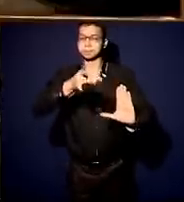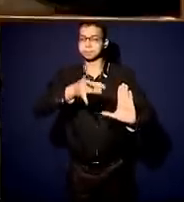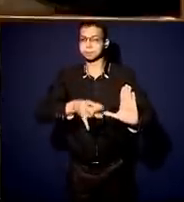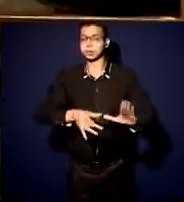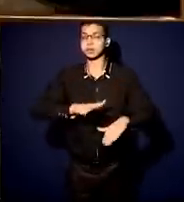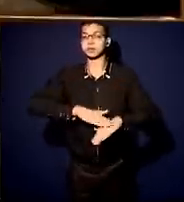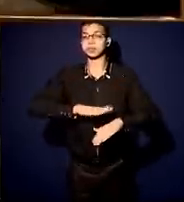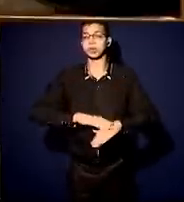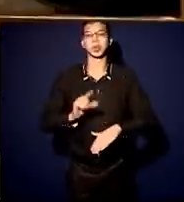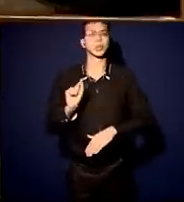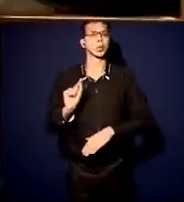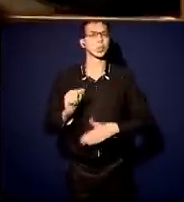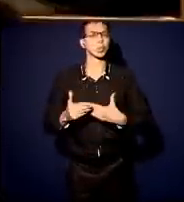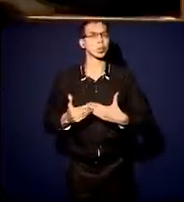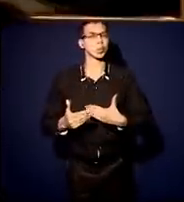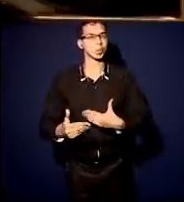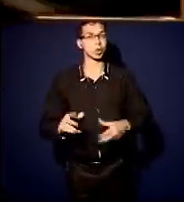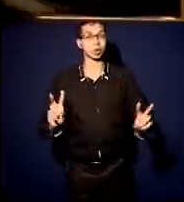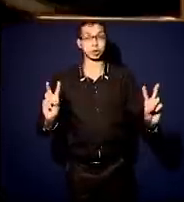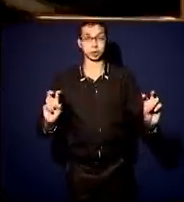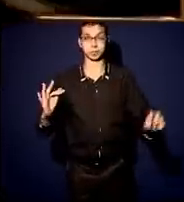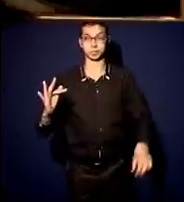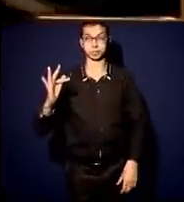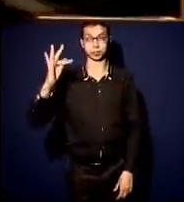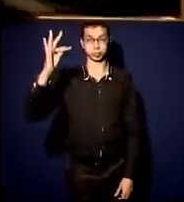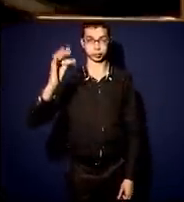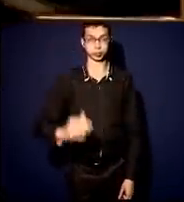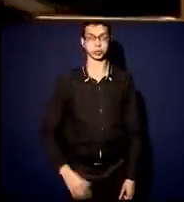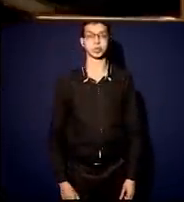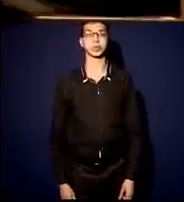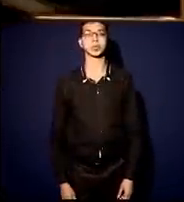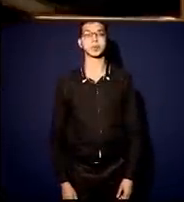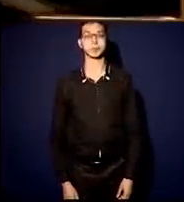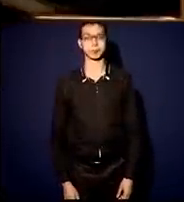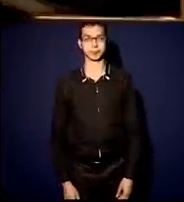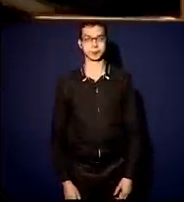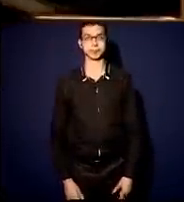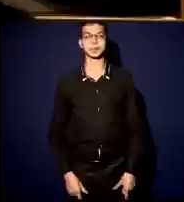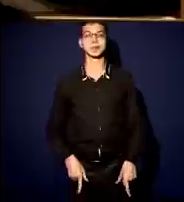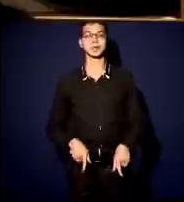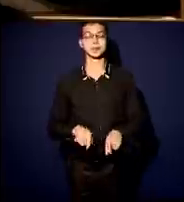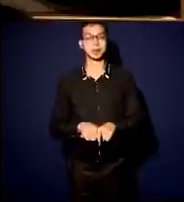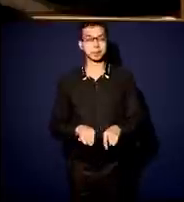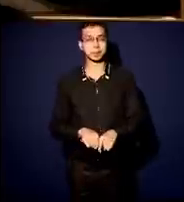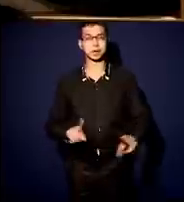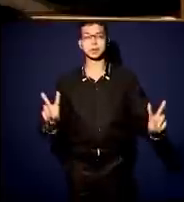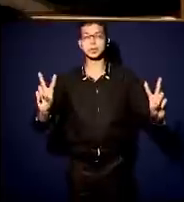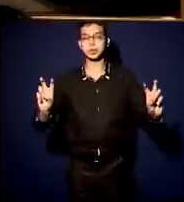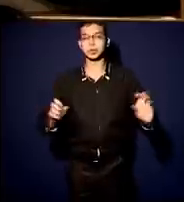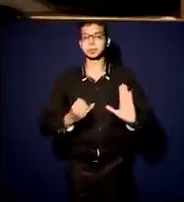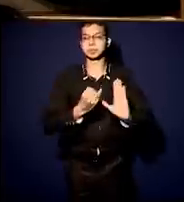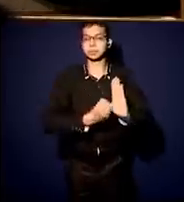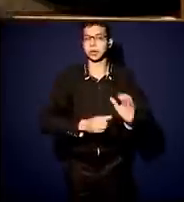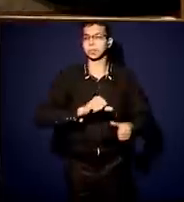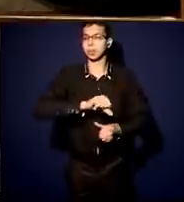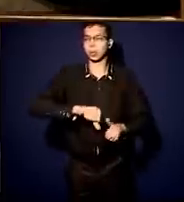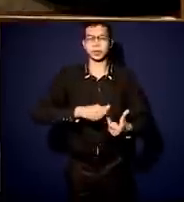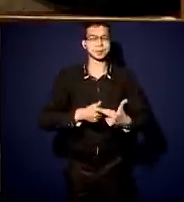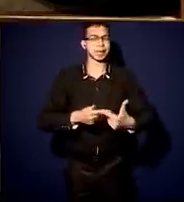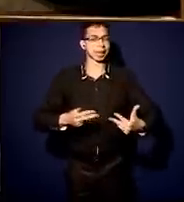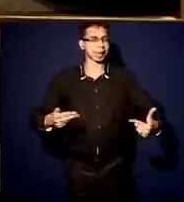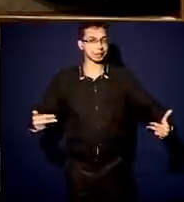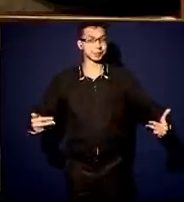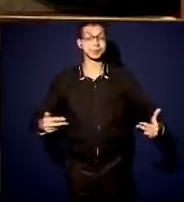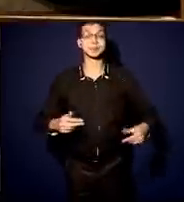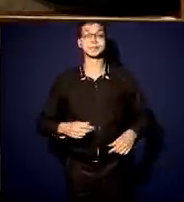feito em relação à receita futura, sobre os ajustes desse sistema tributário, reforma tributária. Então, há um